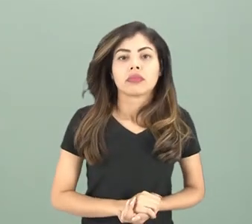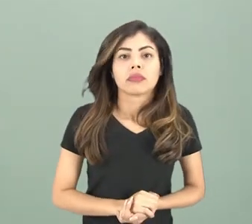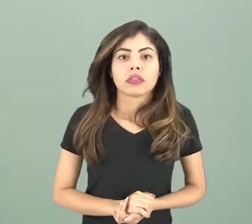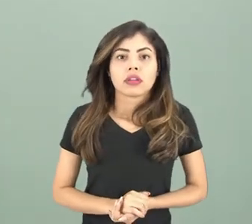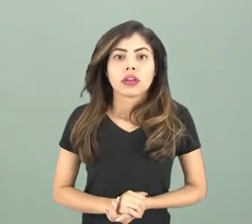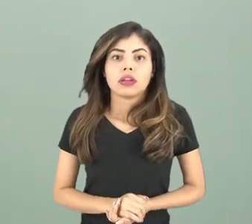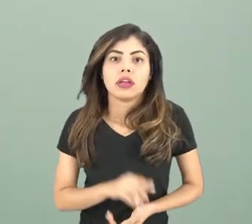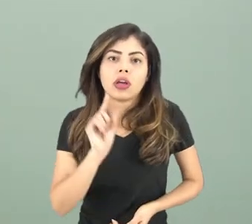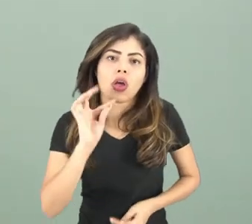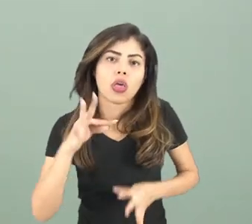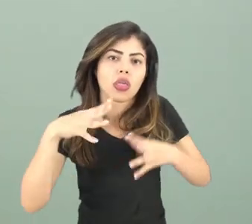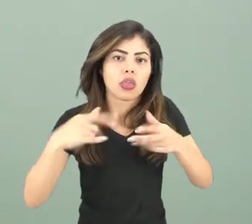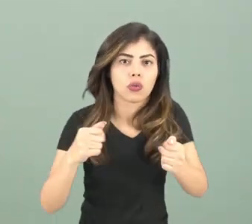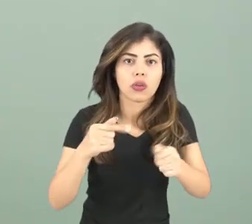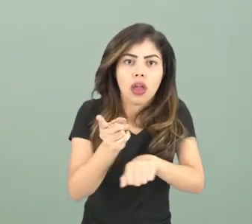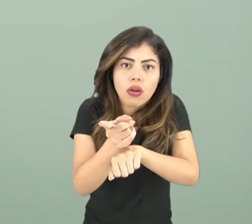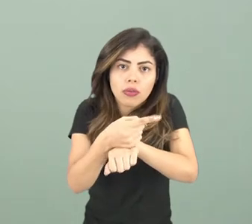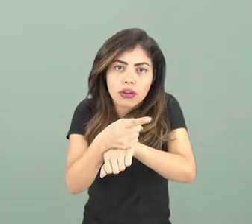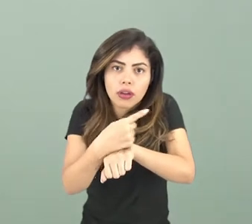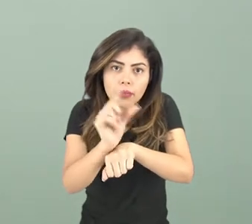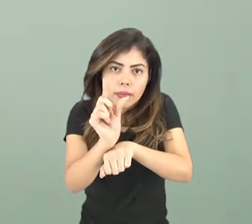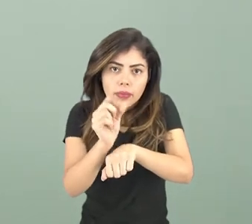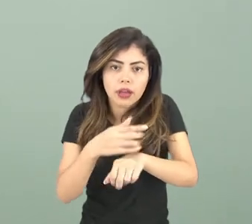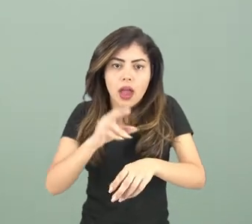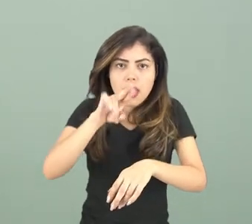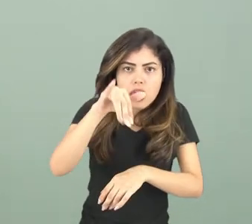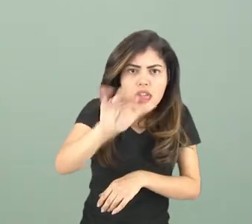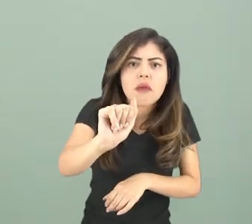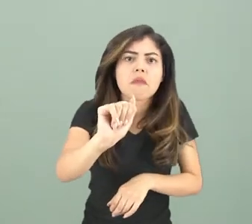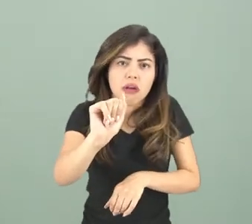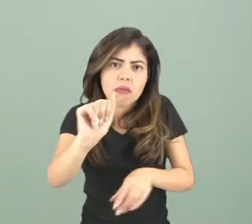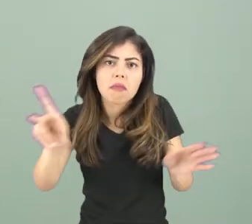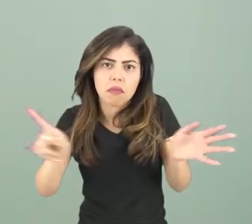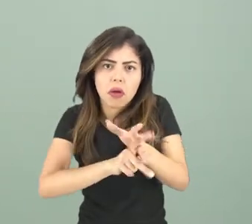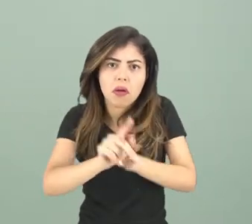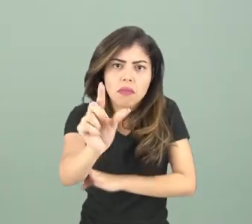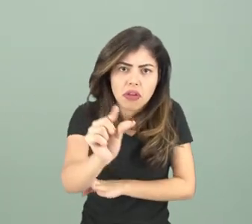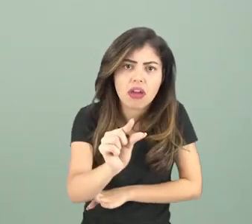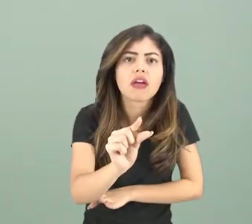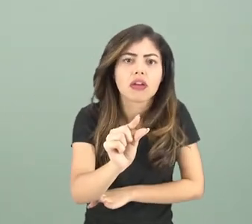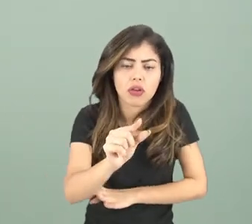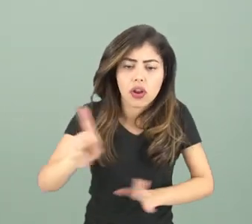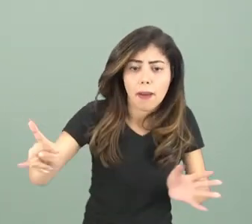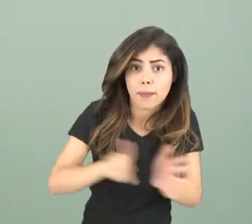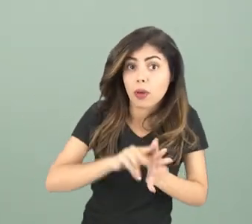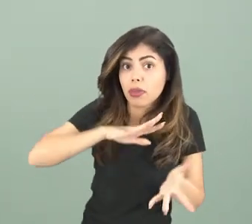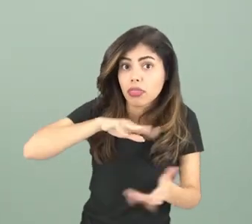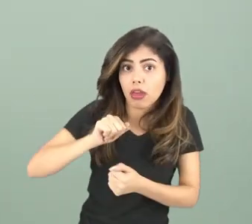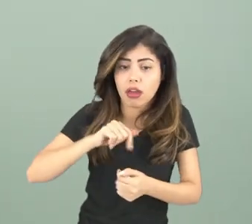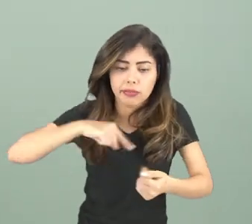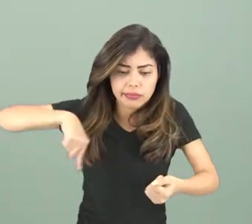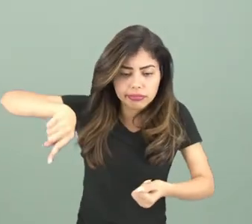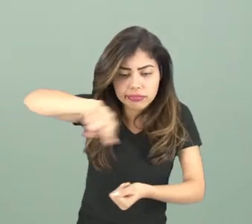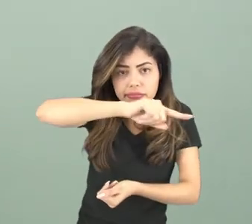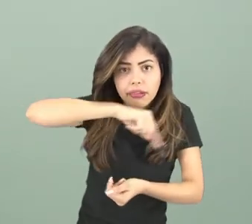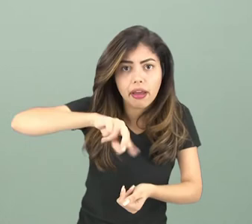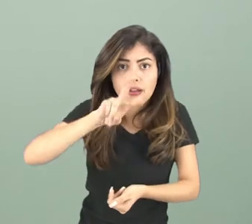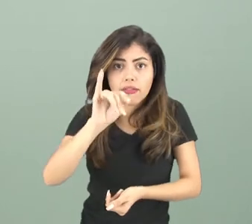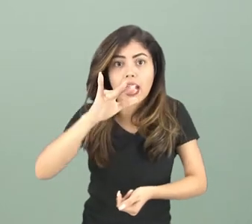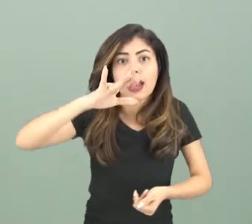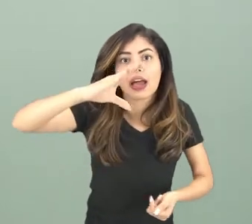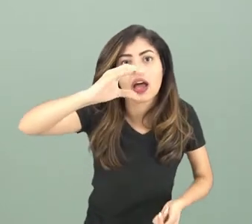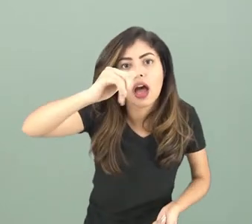natural, tanto em um imã pequeno ou na própria terra, a gente vai dizer que em volta dele existe um chamado de